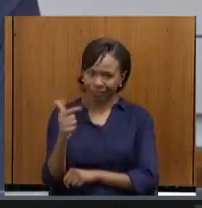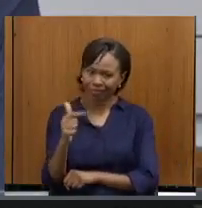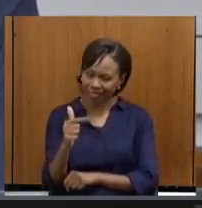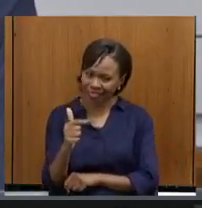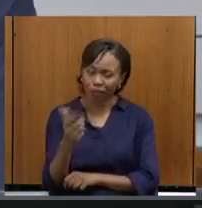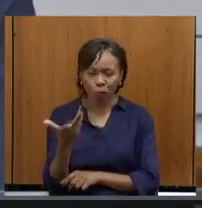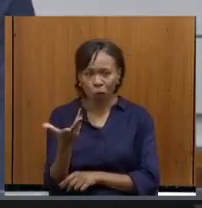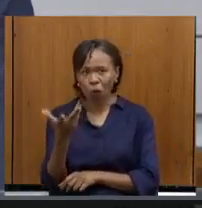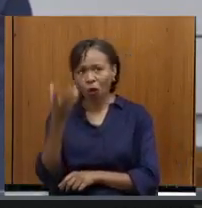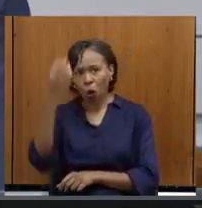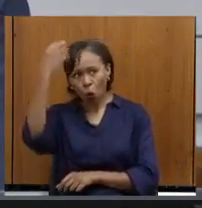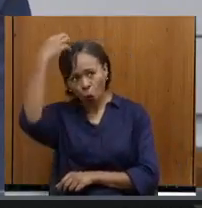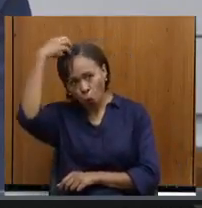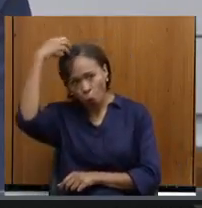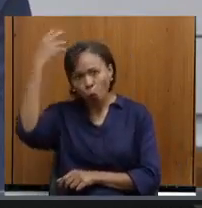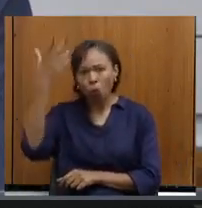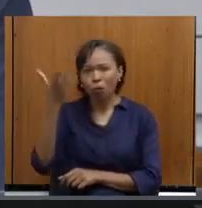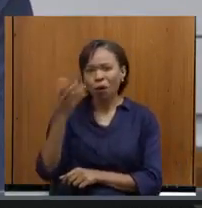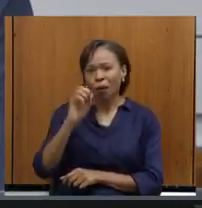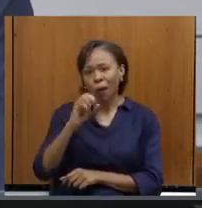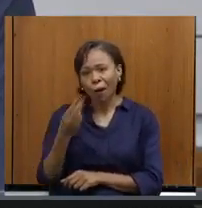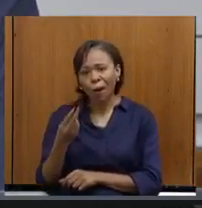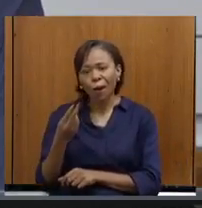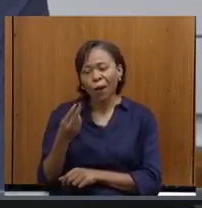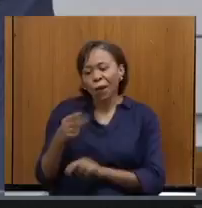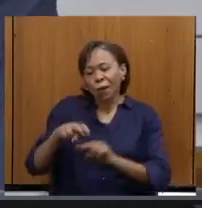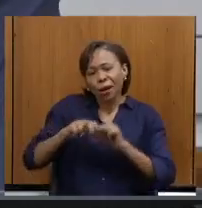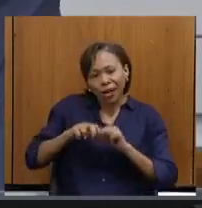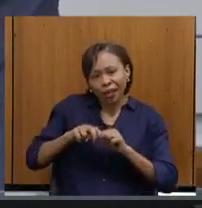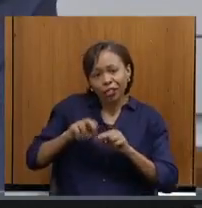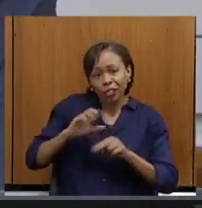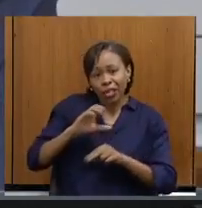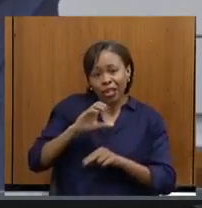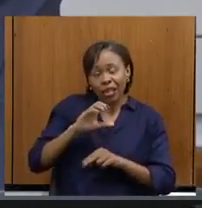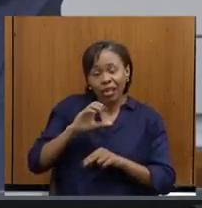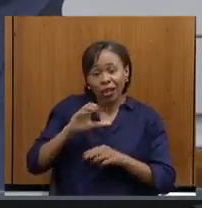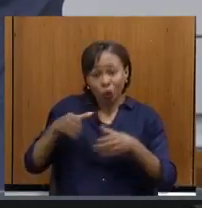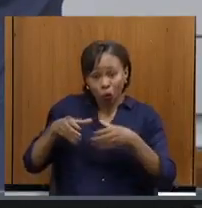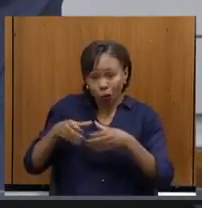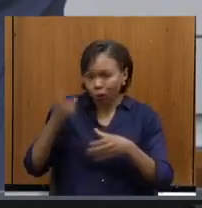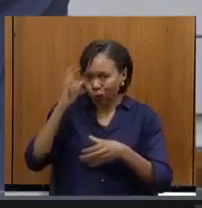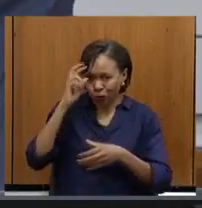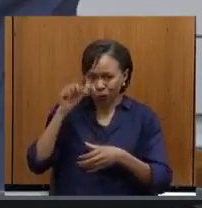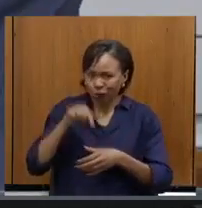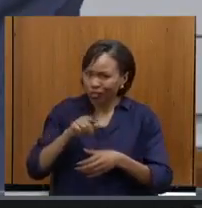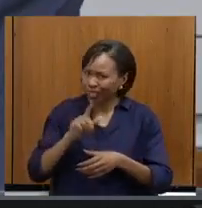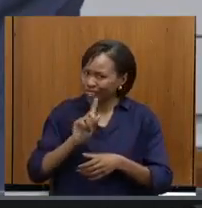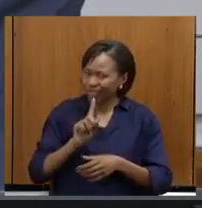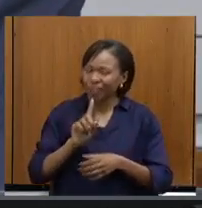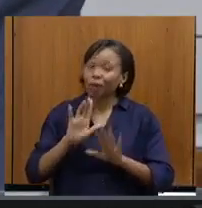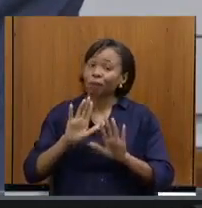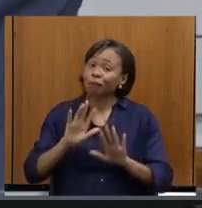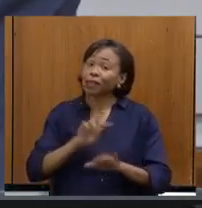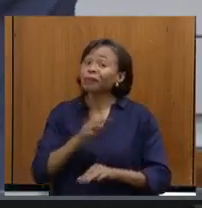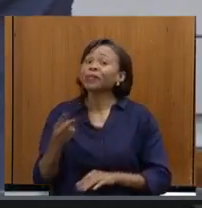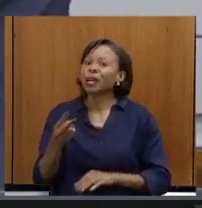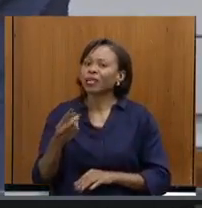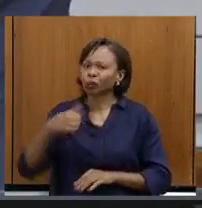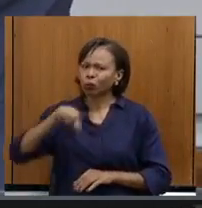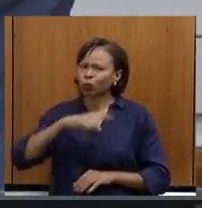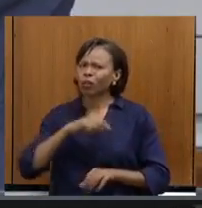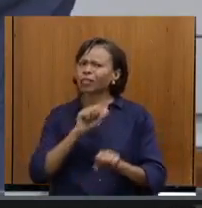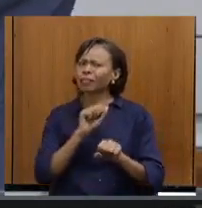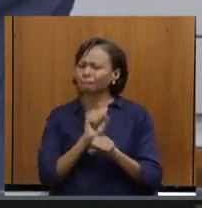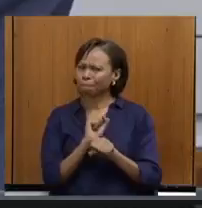culpa ou por razões da Comissão de Cultura. Pelo contrário, nós já estamos preparados, secretário, aguardando esse